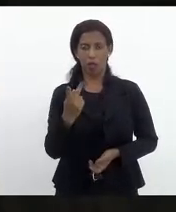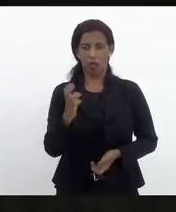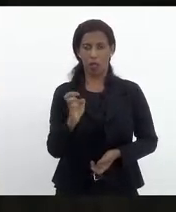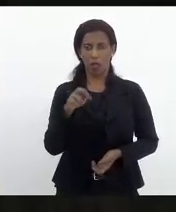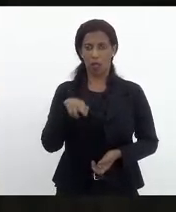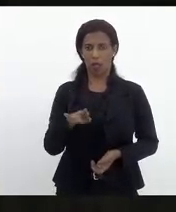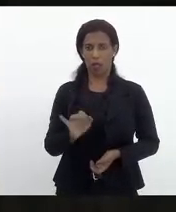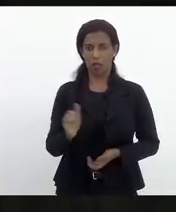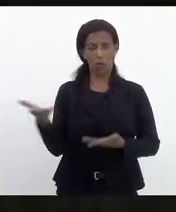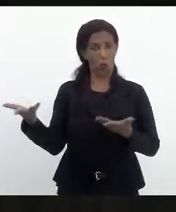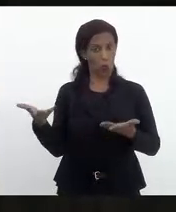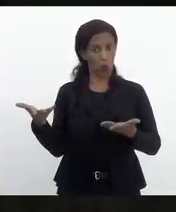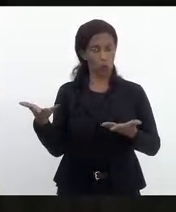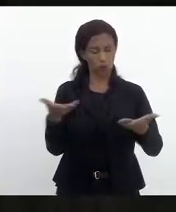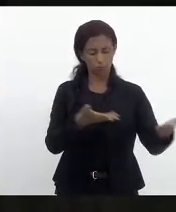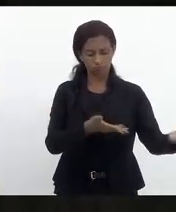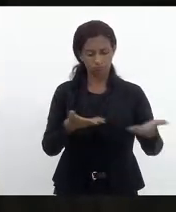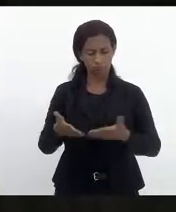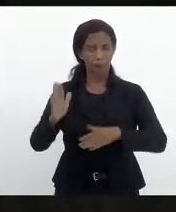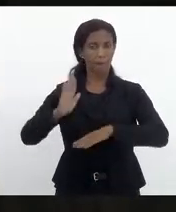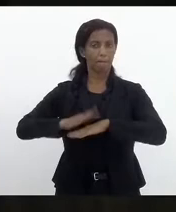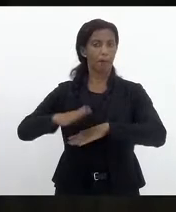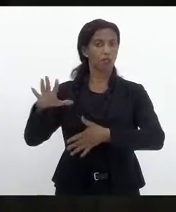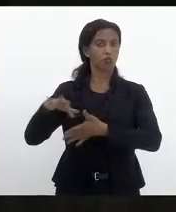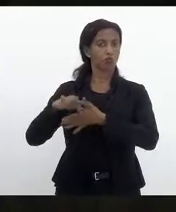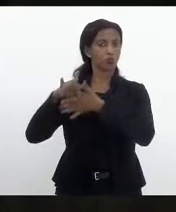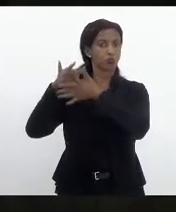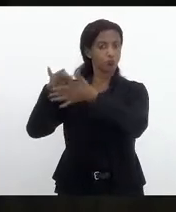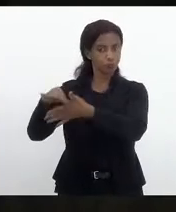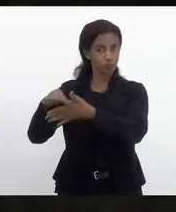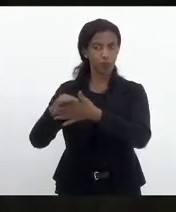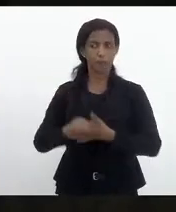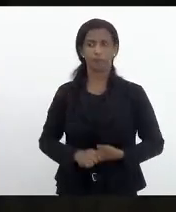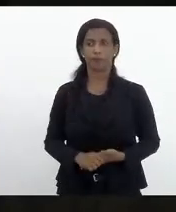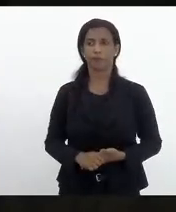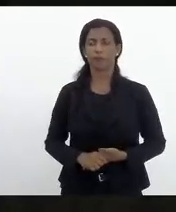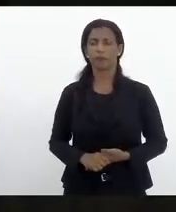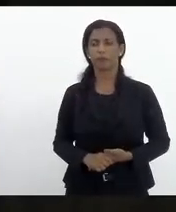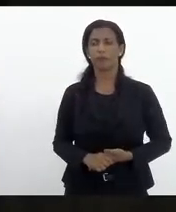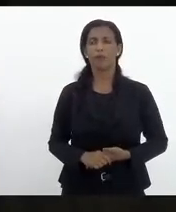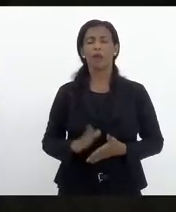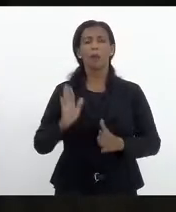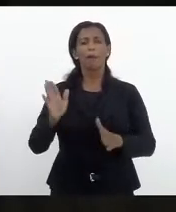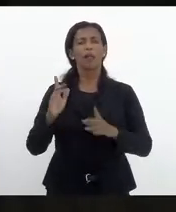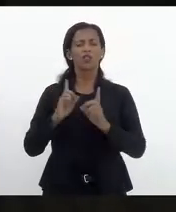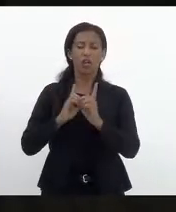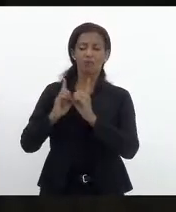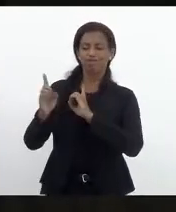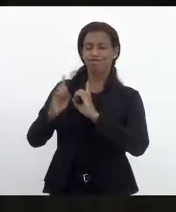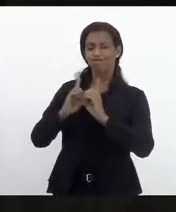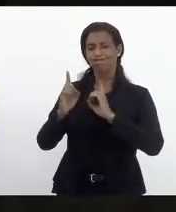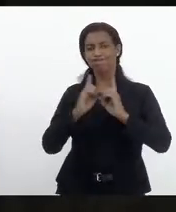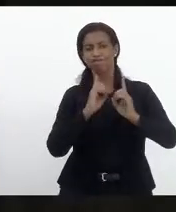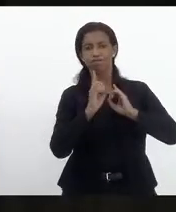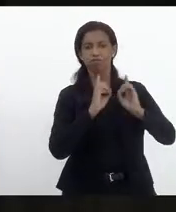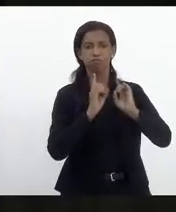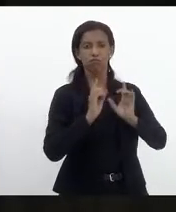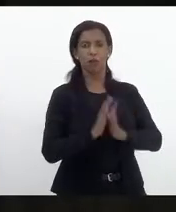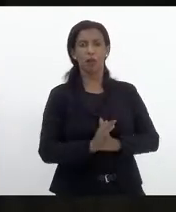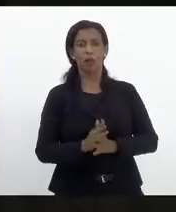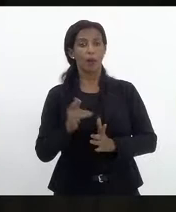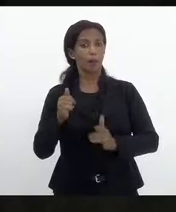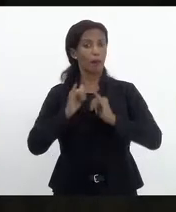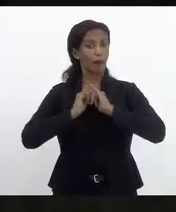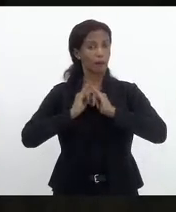chamei hoje ele e mais representantes às 17 horas, para a gente pudesse fazer já uma discussão, porque a minuta da